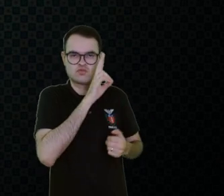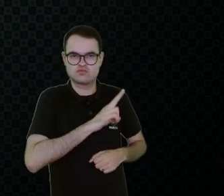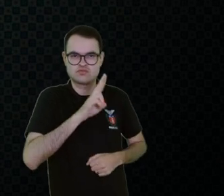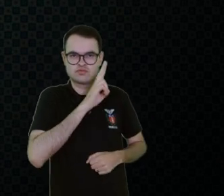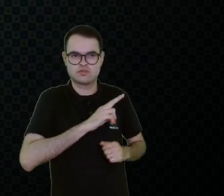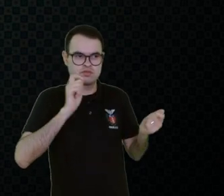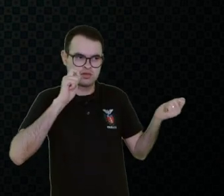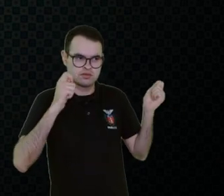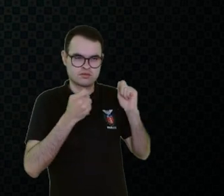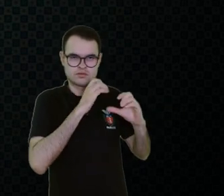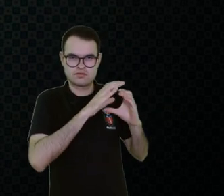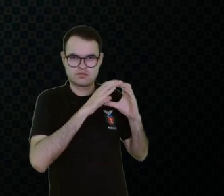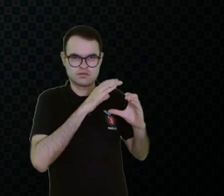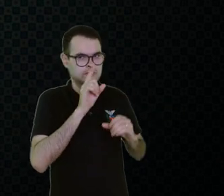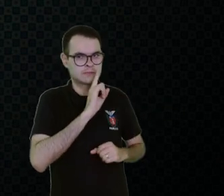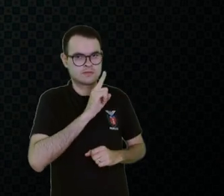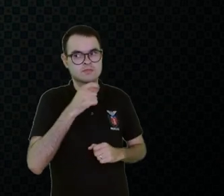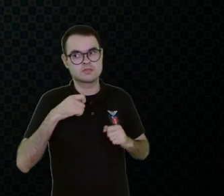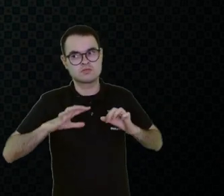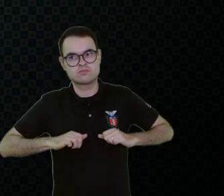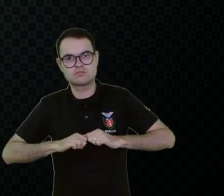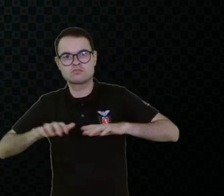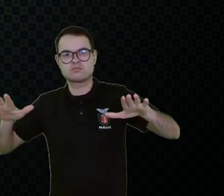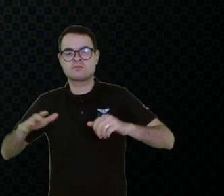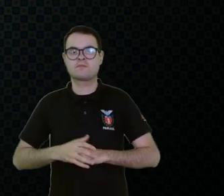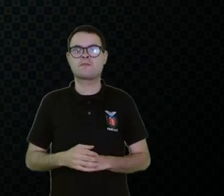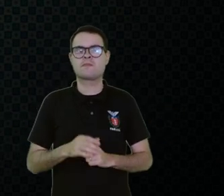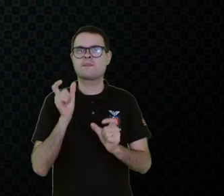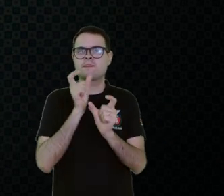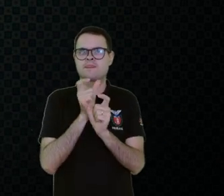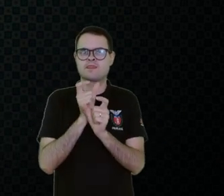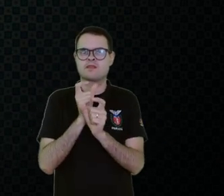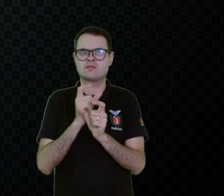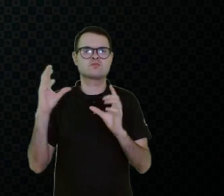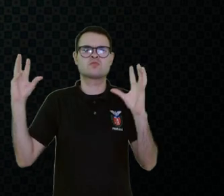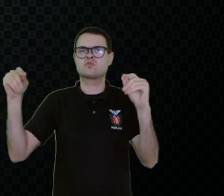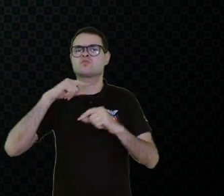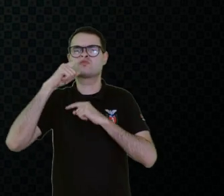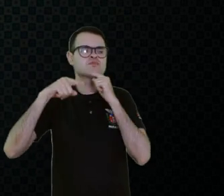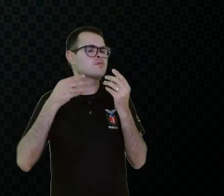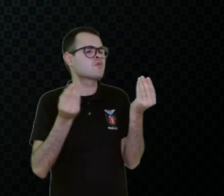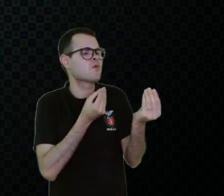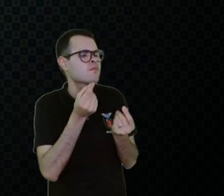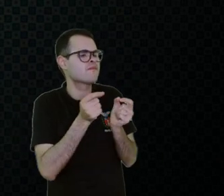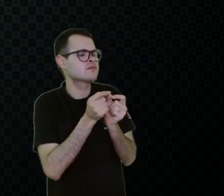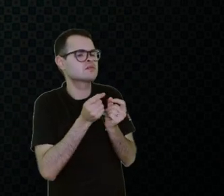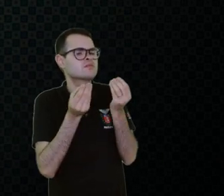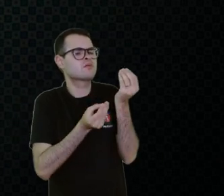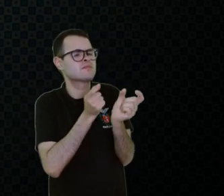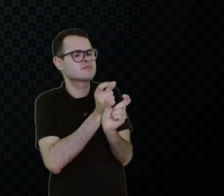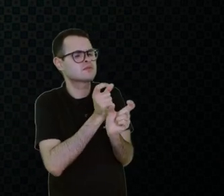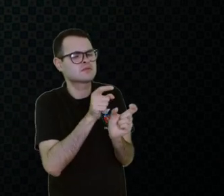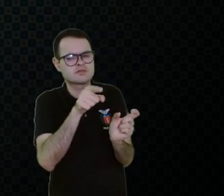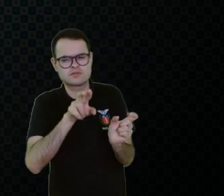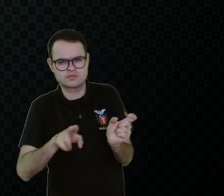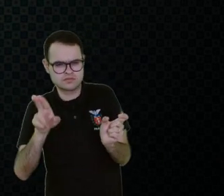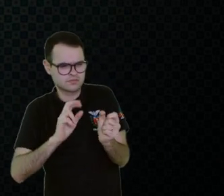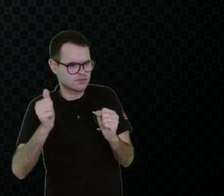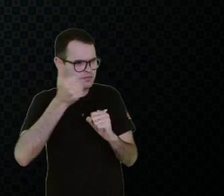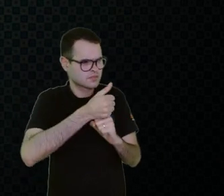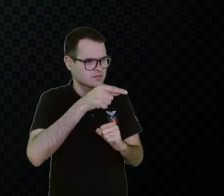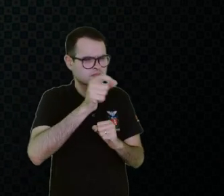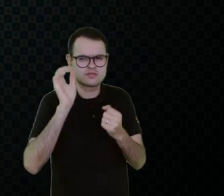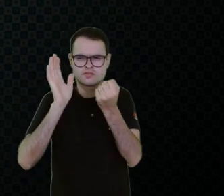E quanto à alfabetização, né? Todo mundo tem dúvida, ah, mas vai substituir isso? Como é que eu vou alfabetizar se está usando os